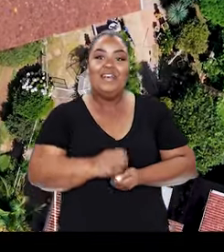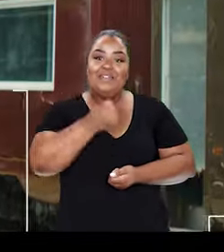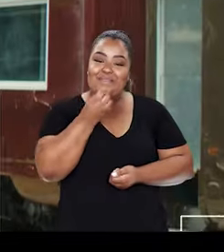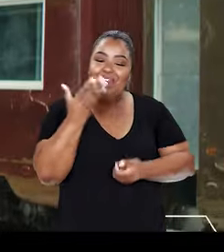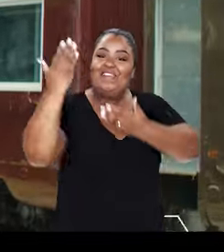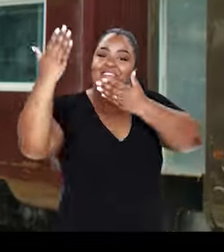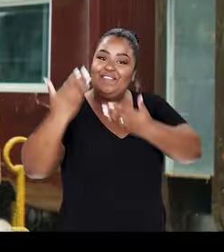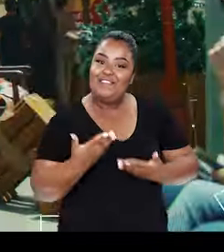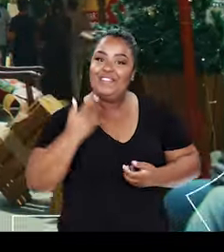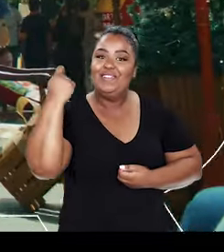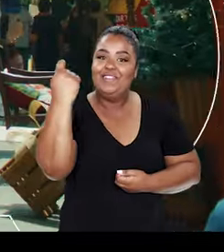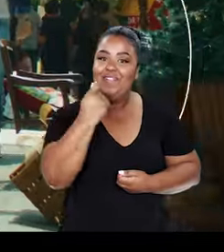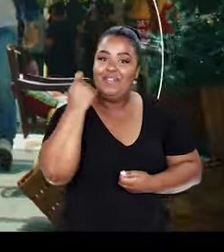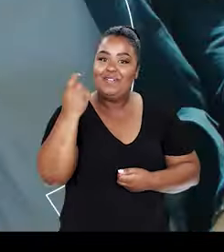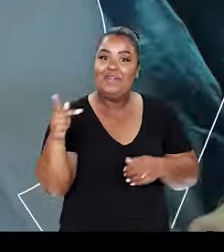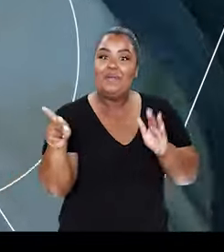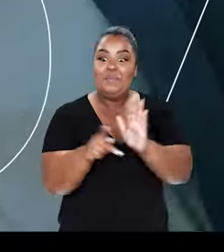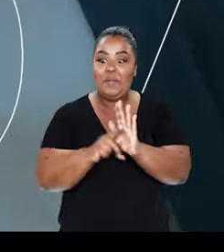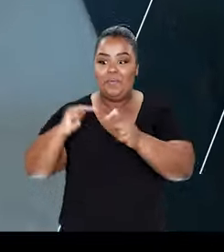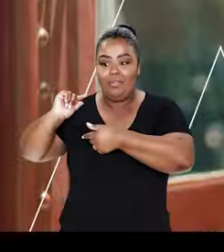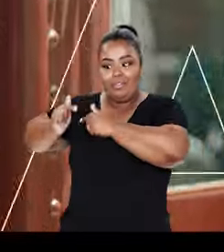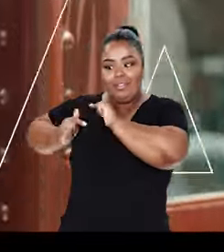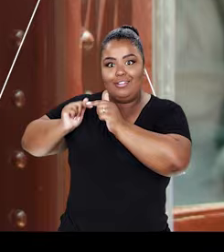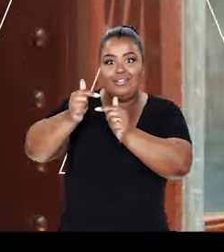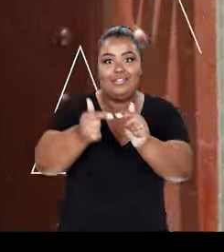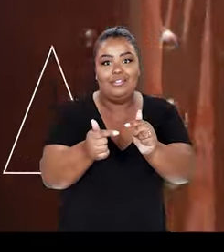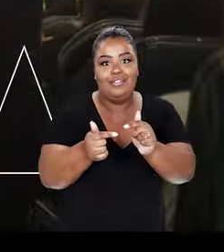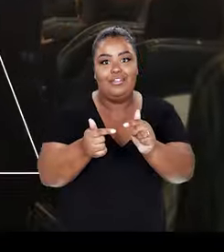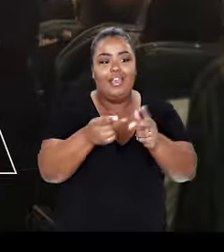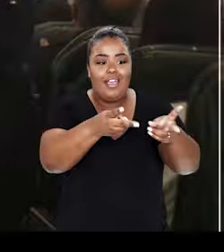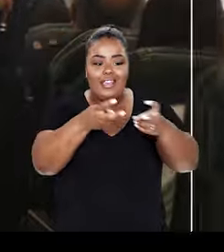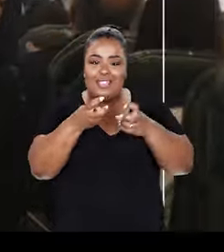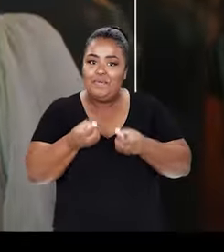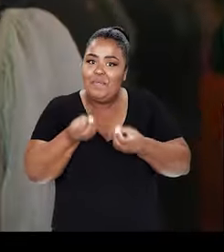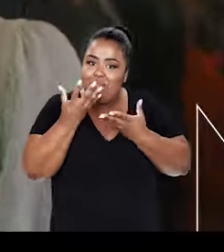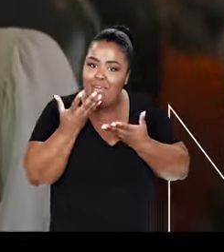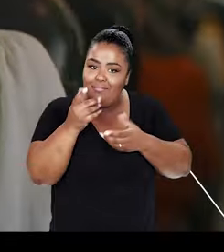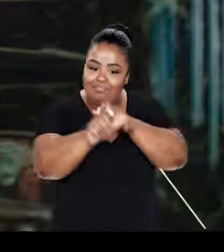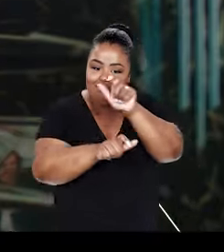Sejam bem-vindos ao Rio Grande da tradição em hospitalidade.